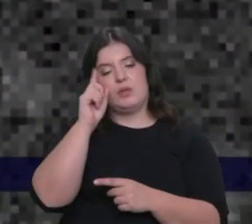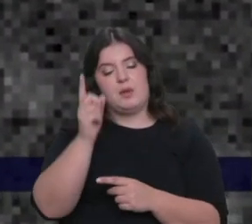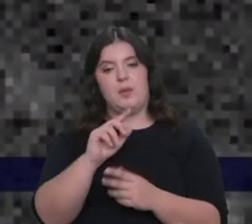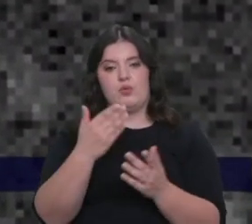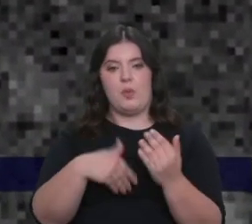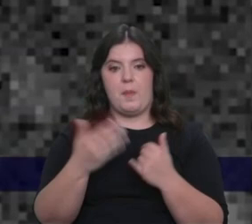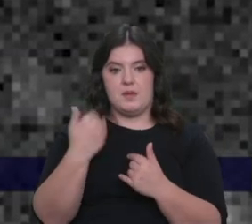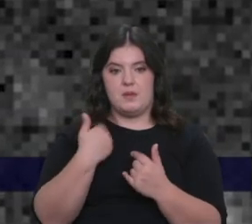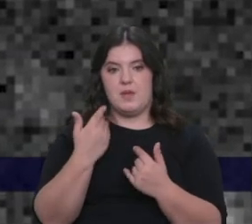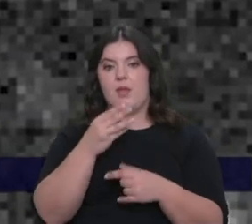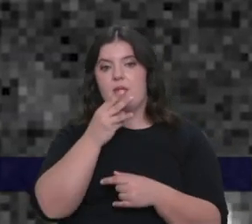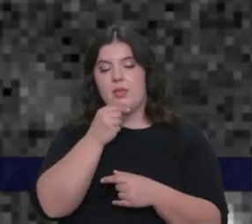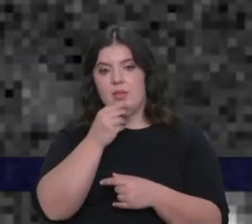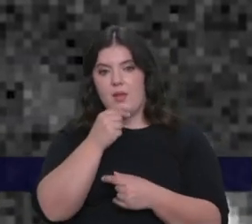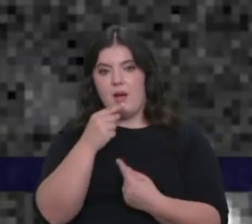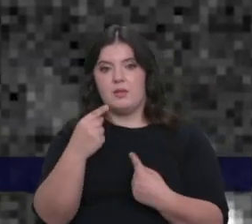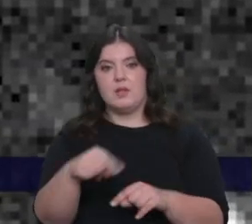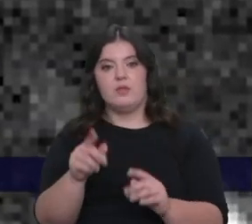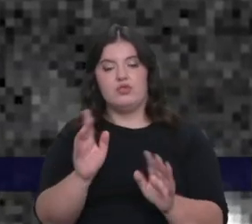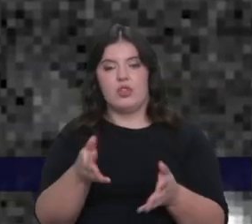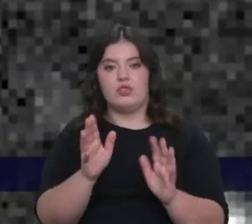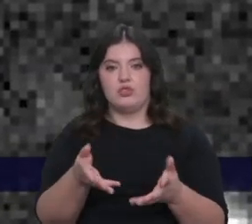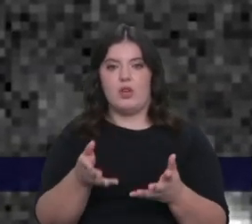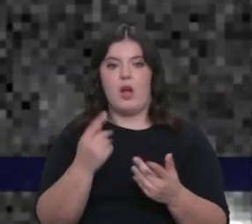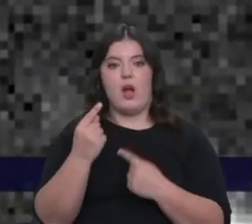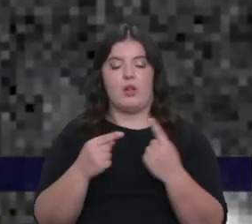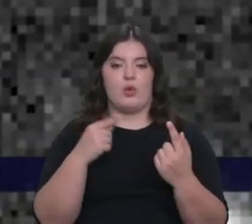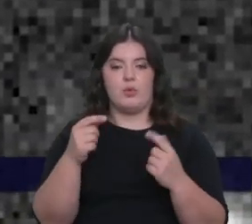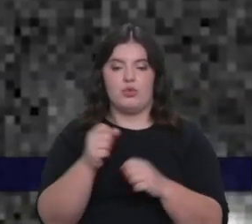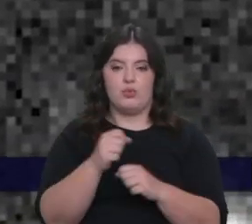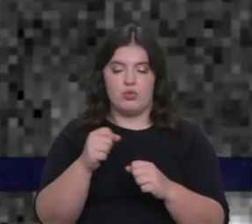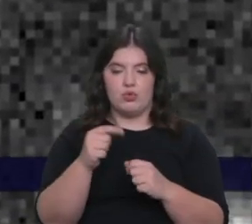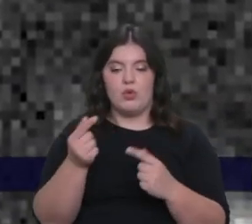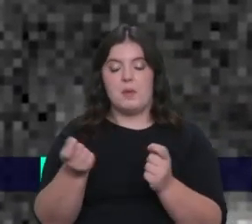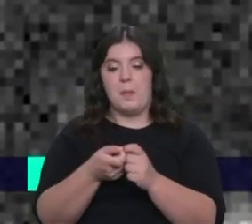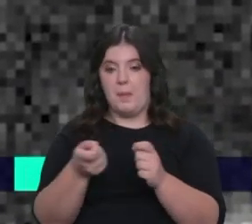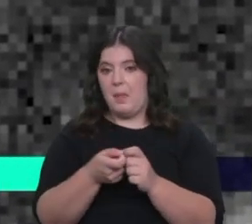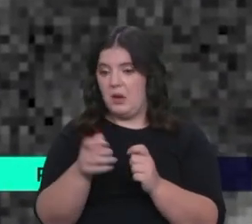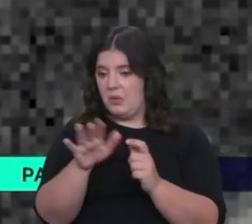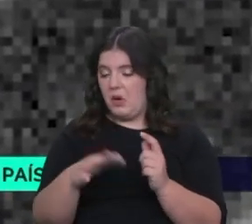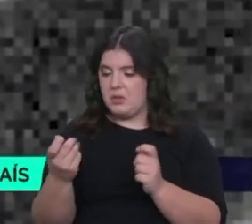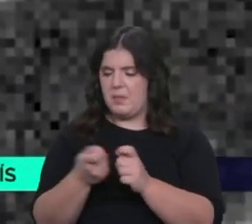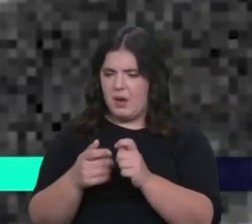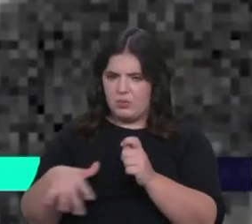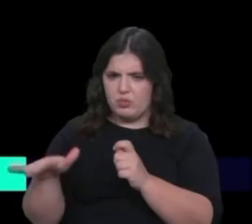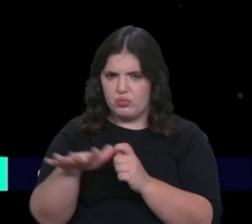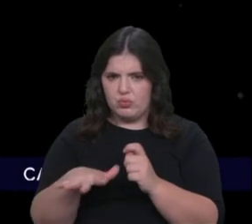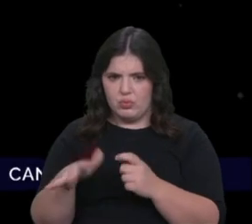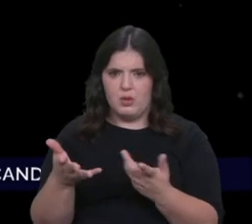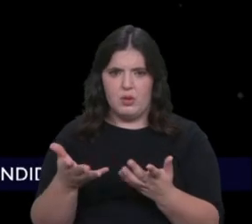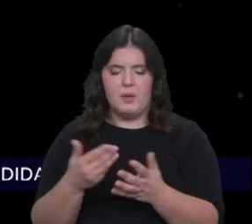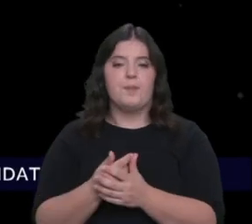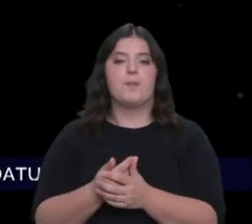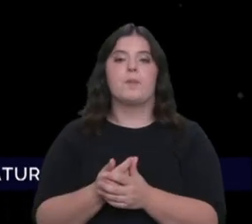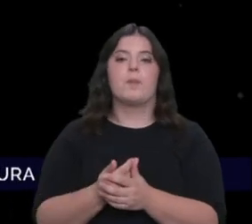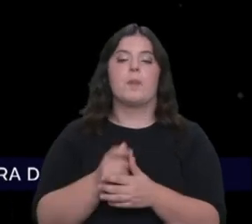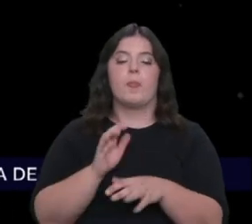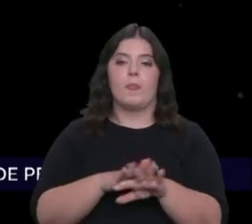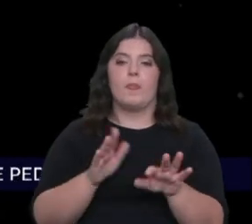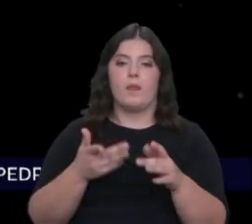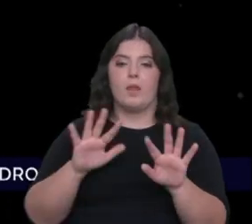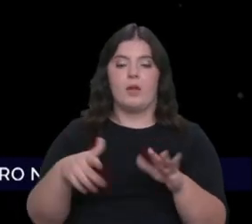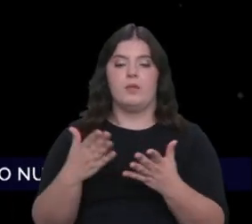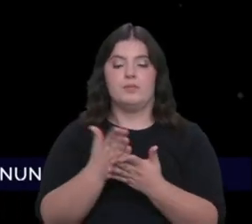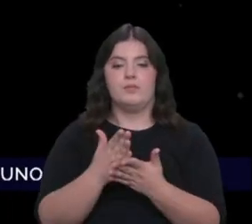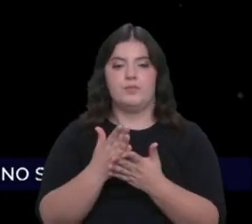a Terra já teve algumas explosões de estrelas muito mais próximas, na nossa galáxia, aqui nas Jordondesas. E, portanto, quando estudamos, por